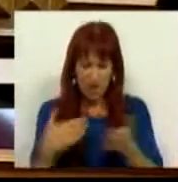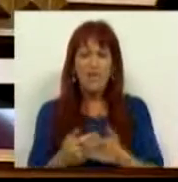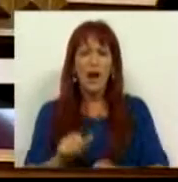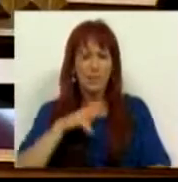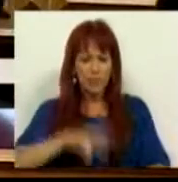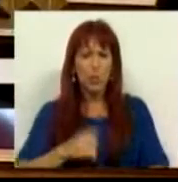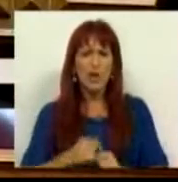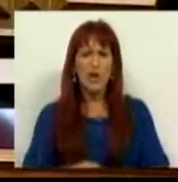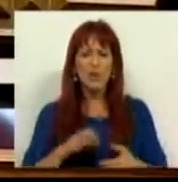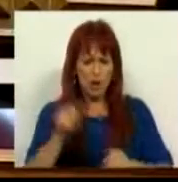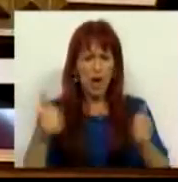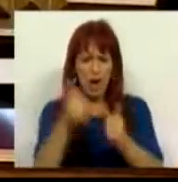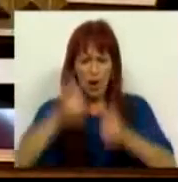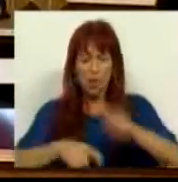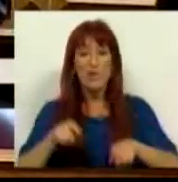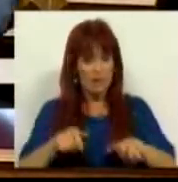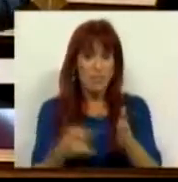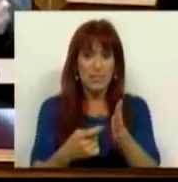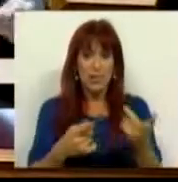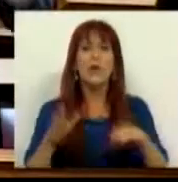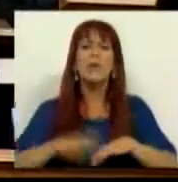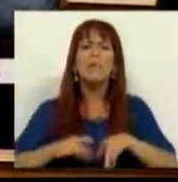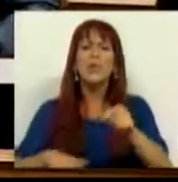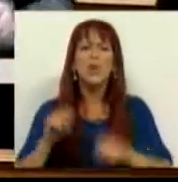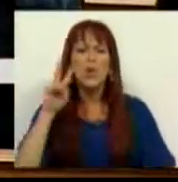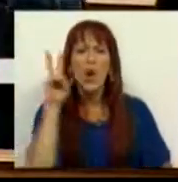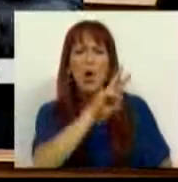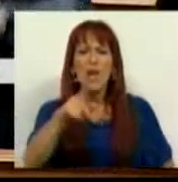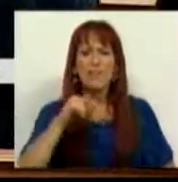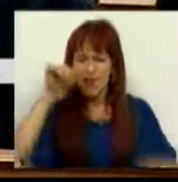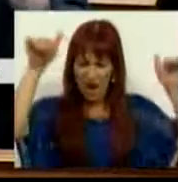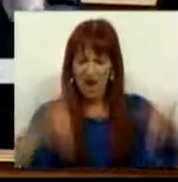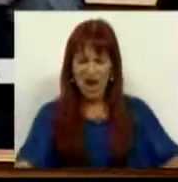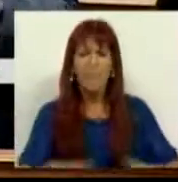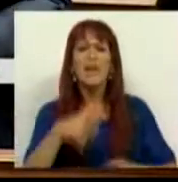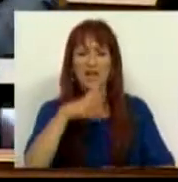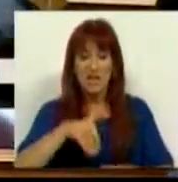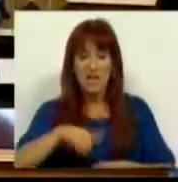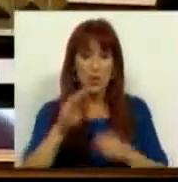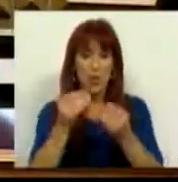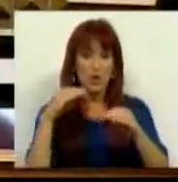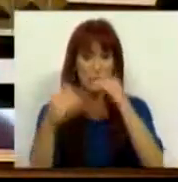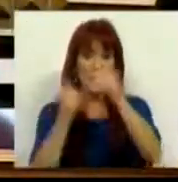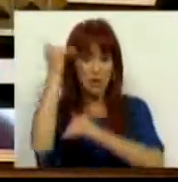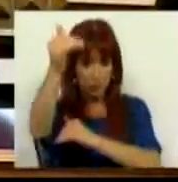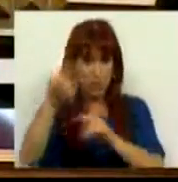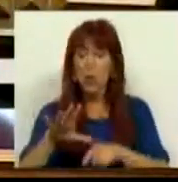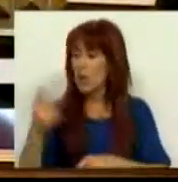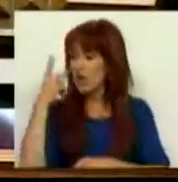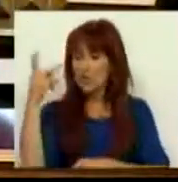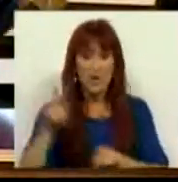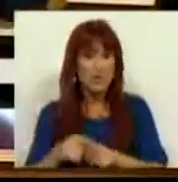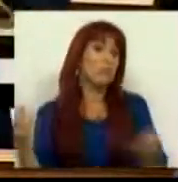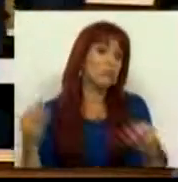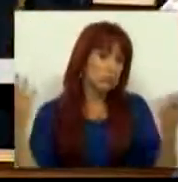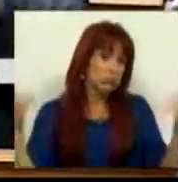ao nosso país a competitividade de que ele necessita. E, portanto, quando olhamos para a quebra anunciada dos alunos do ensino superior, quando verificamos